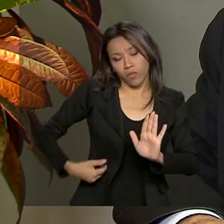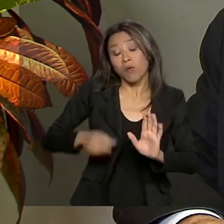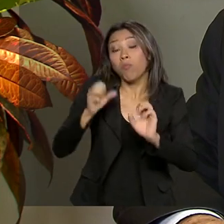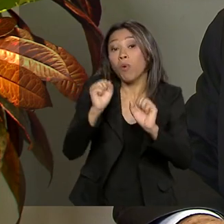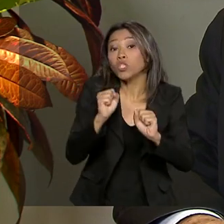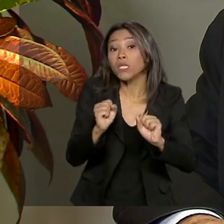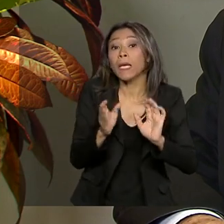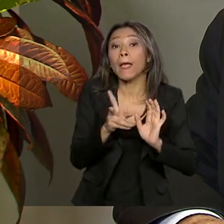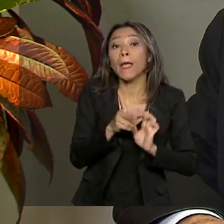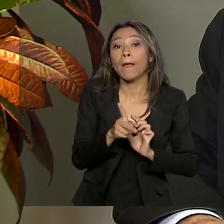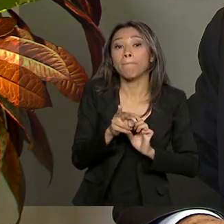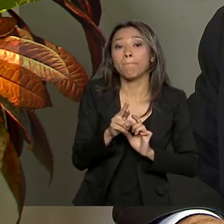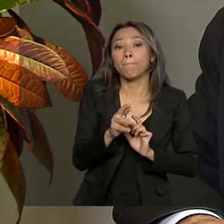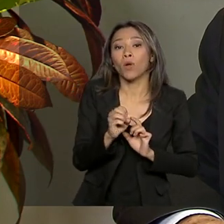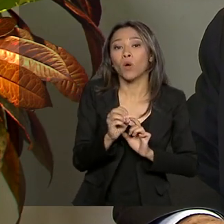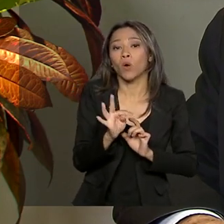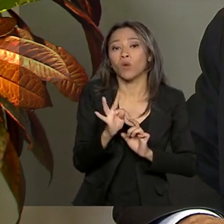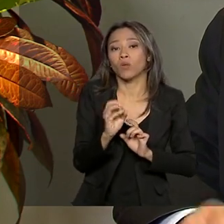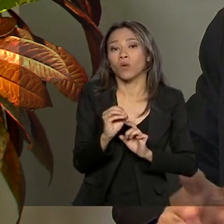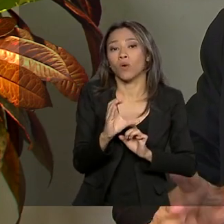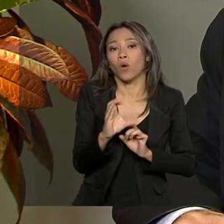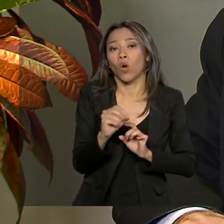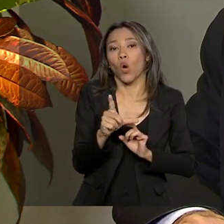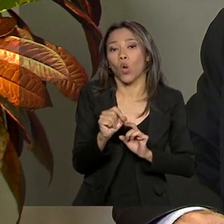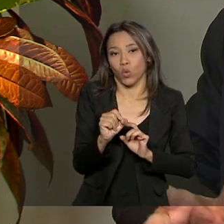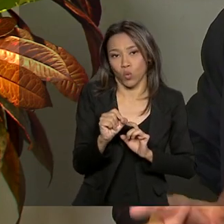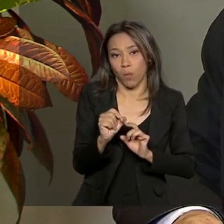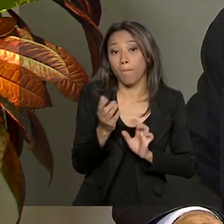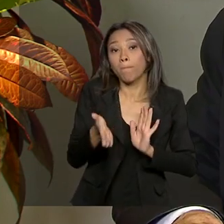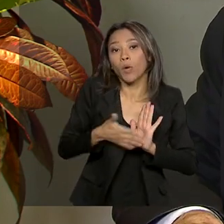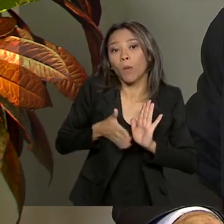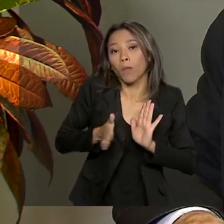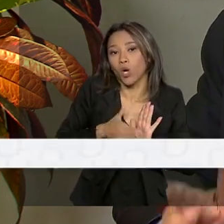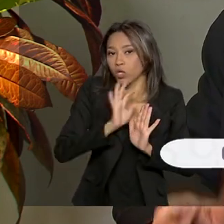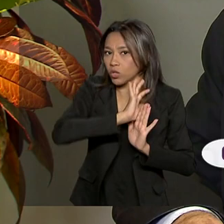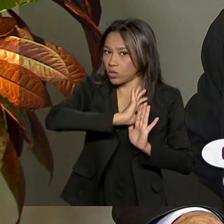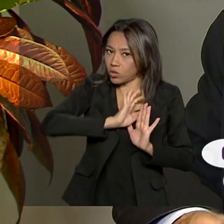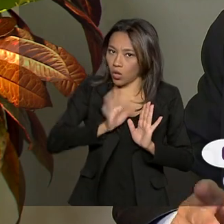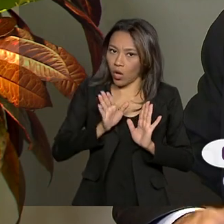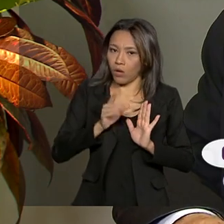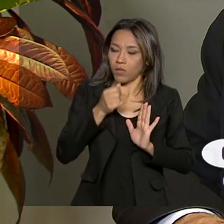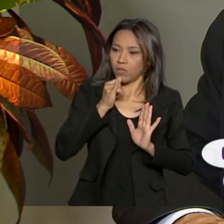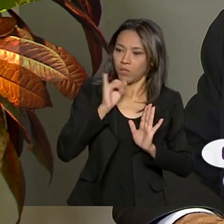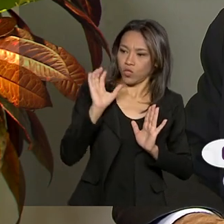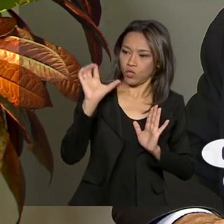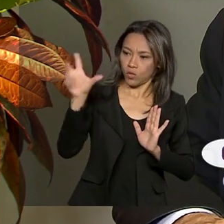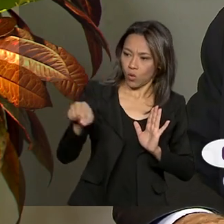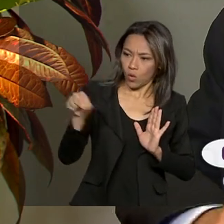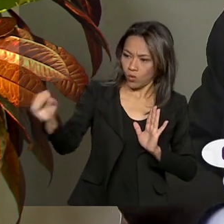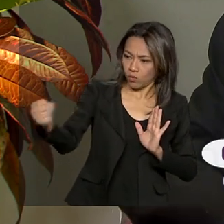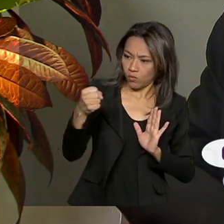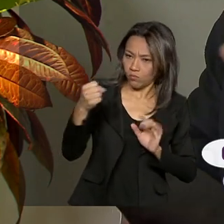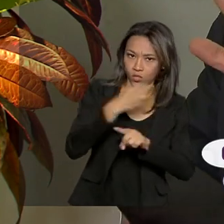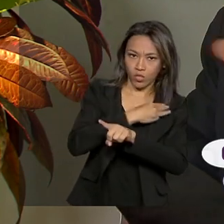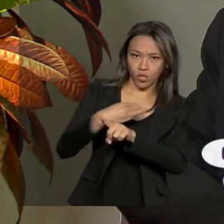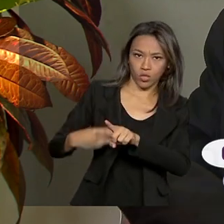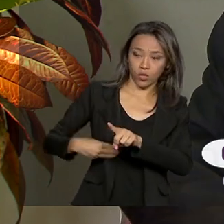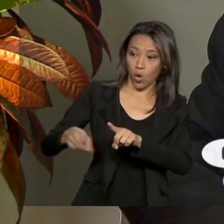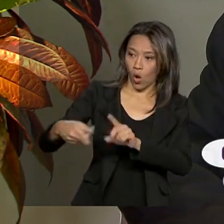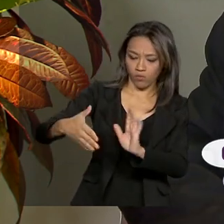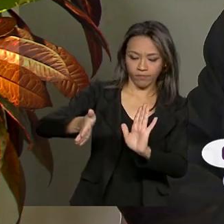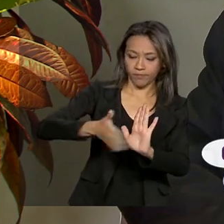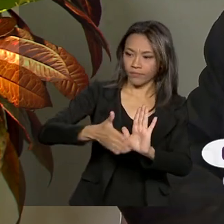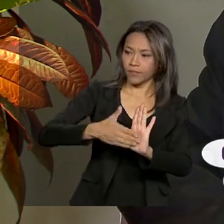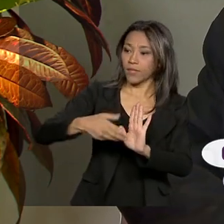protocolo de intenções. Porque você não pode pegar um ministro preparado, escolhido por um determinado ministério, e entregar uma